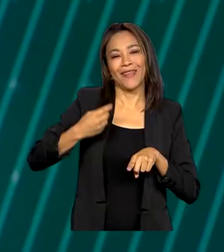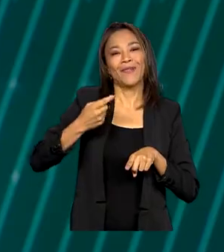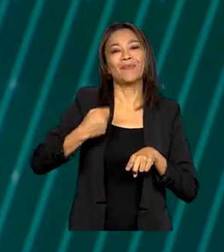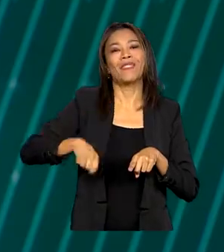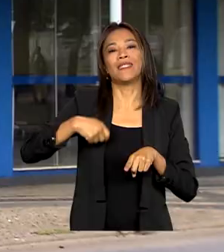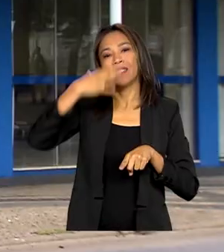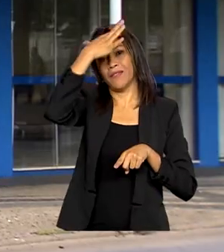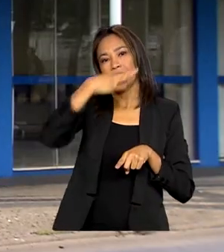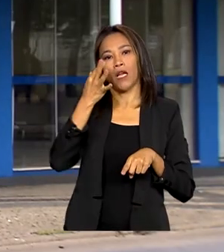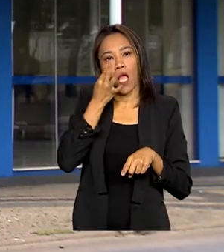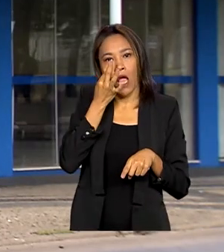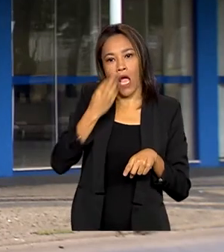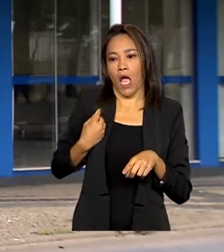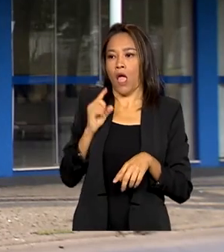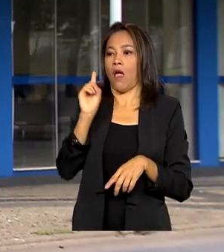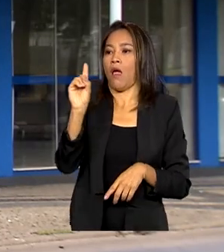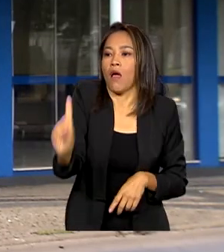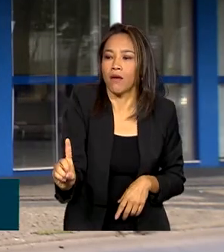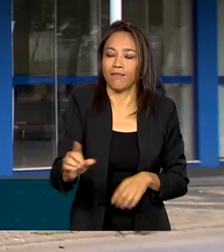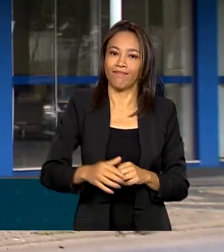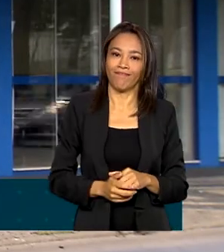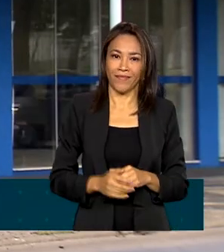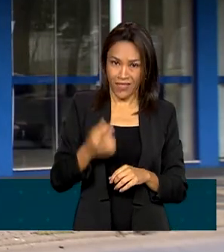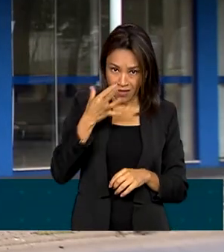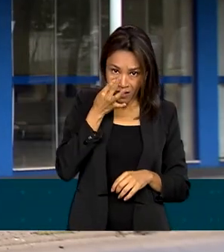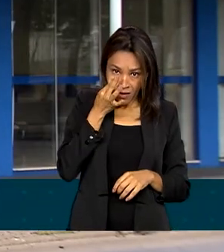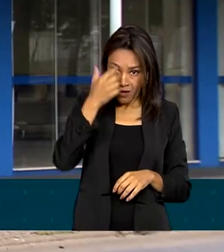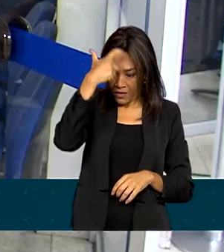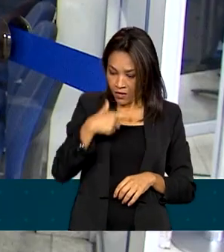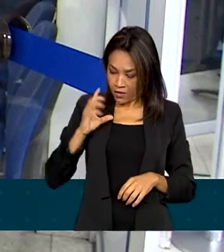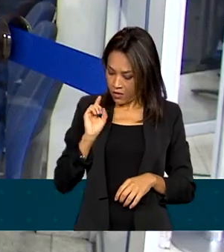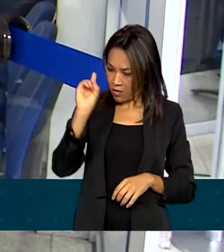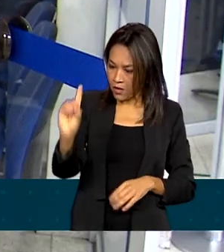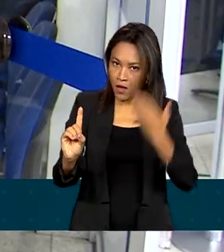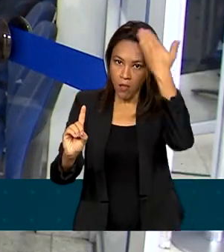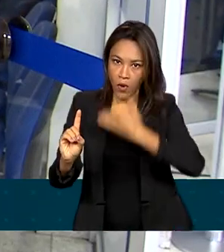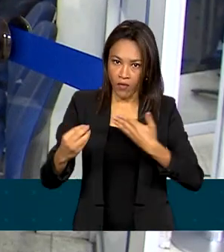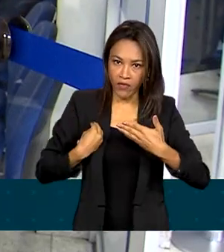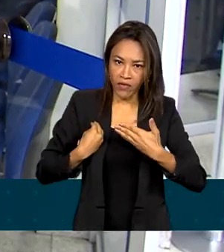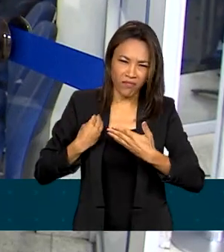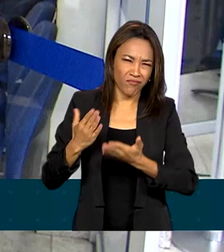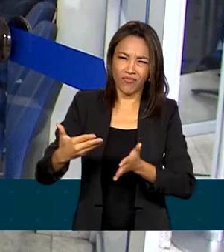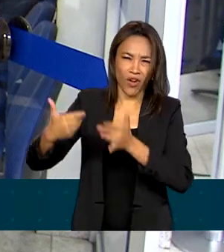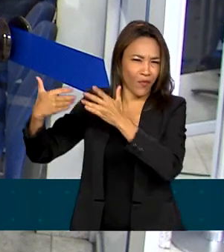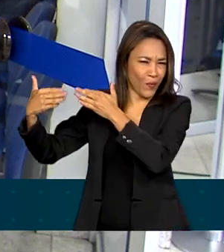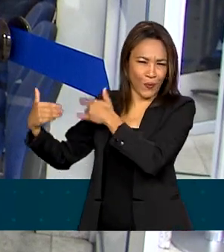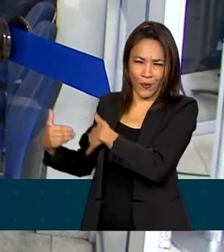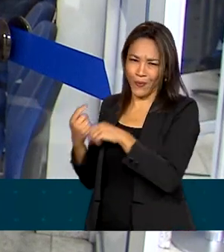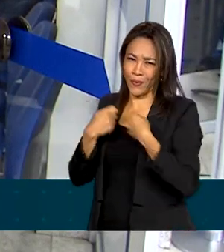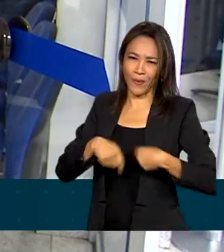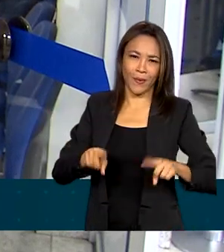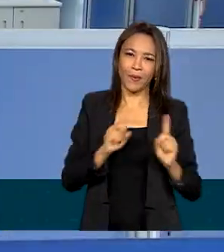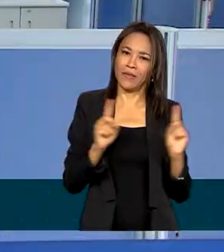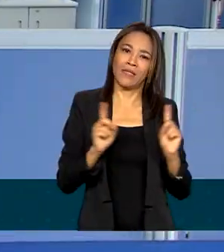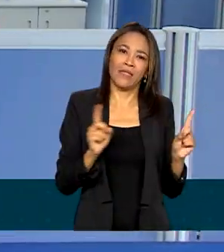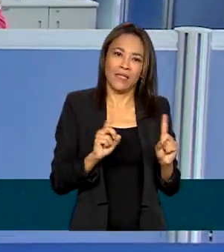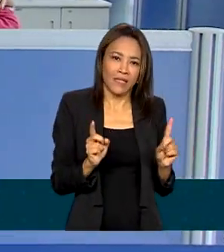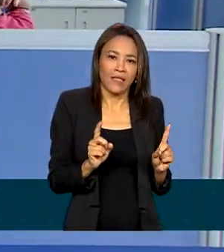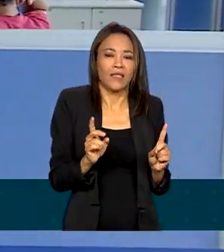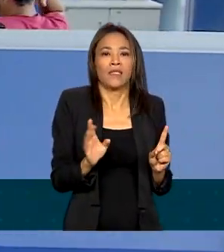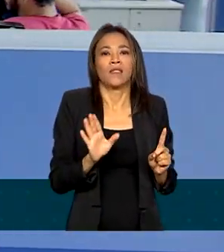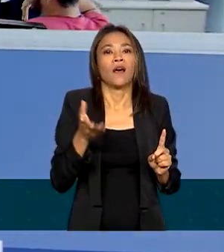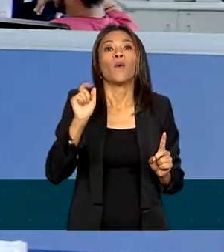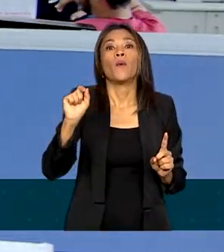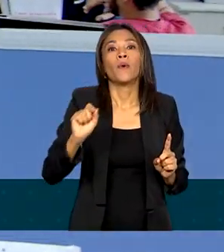necessária. Uma exigência que ficou no passado. Desde 1º de janeiro, o beneficiário do INSS não